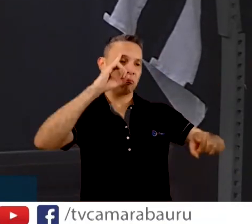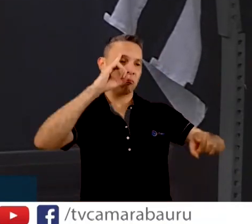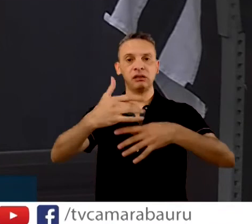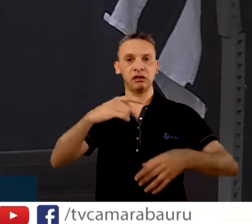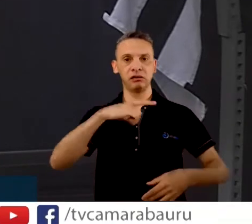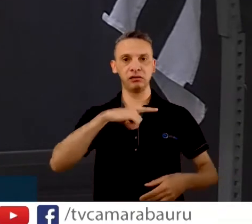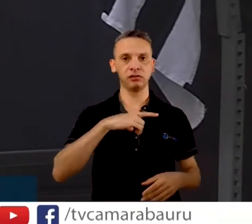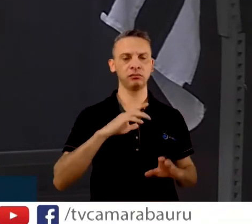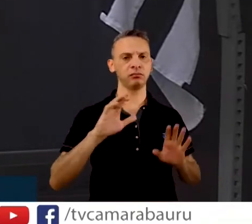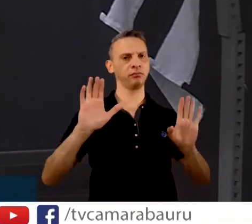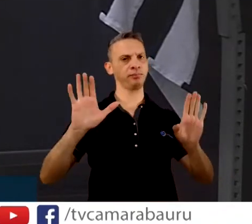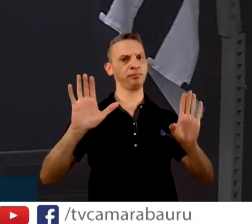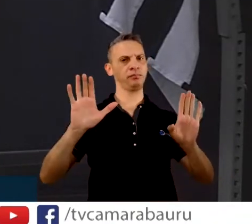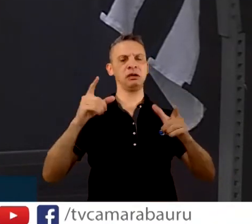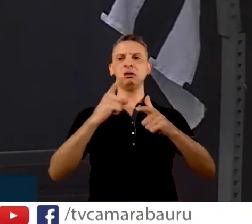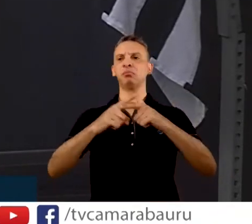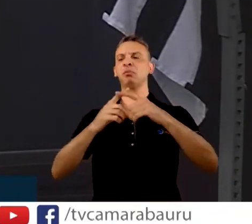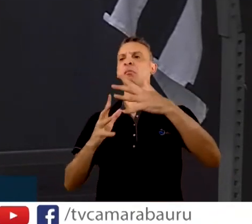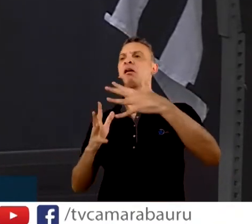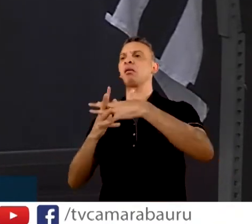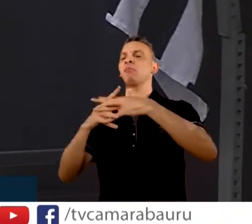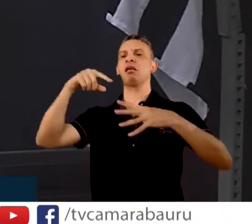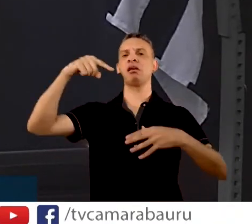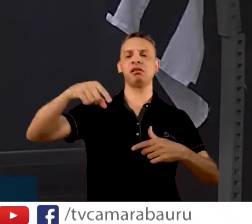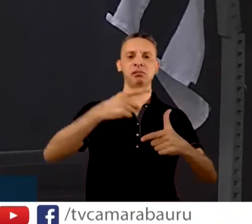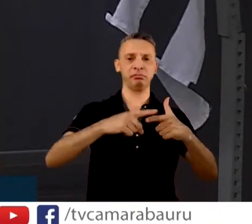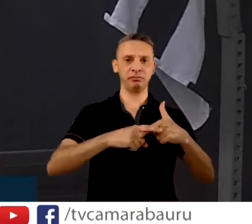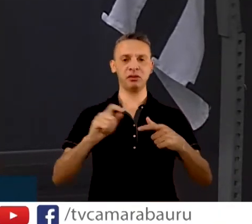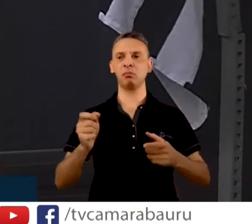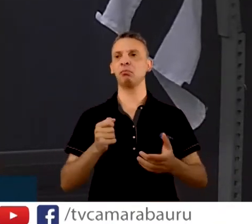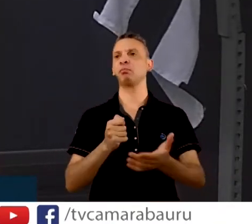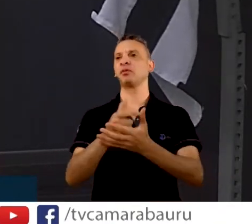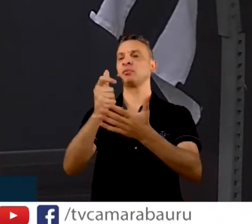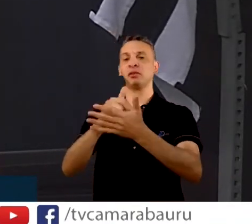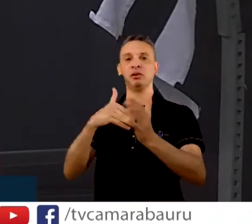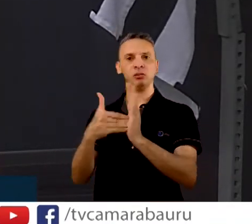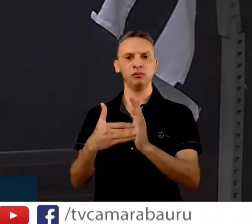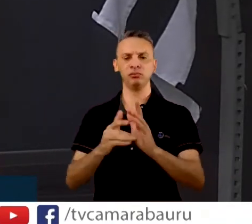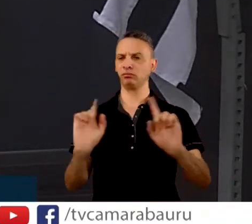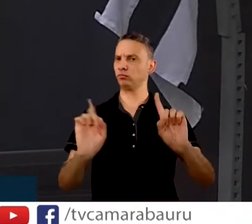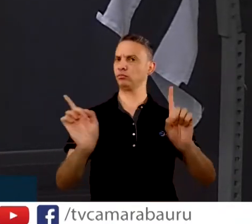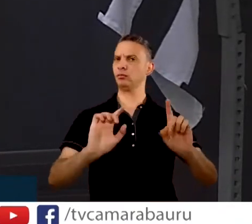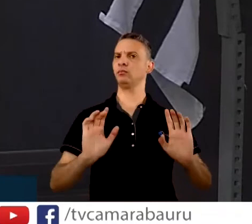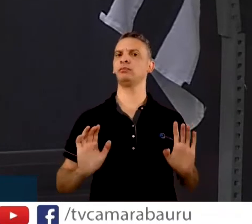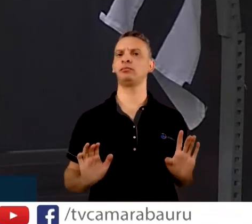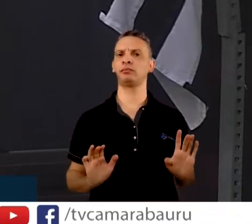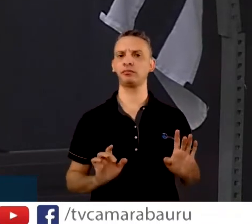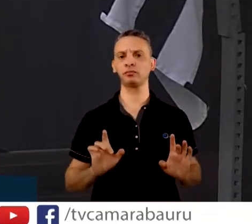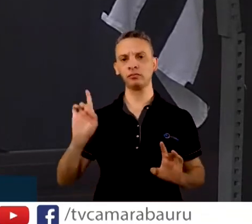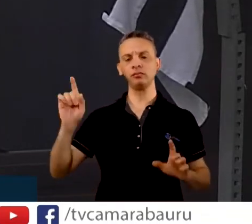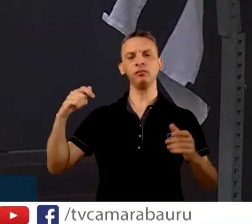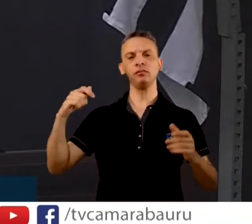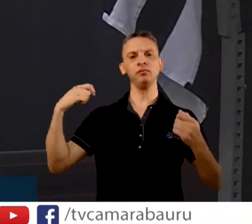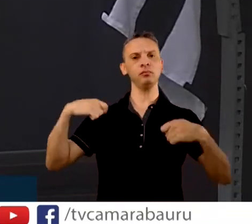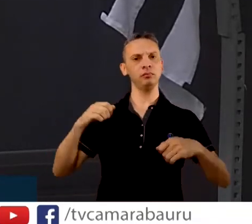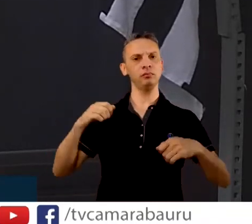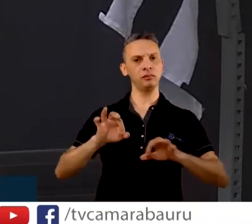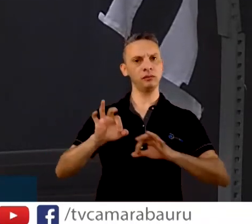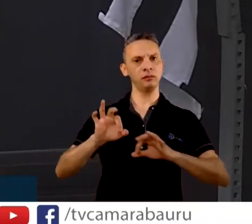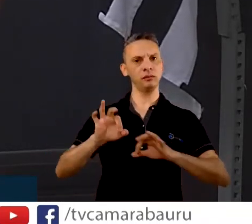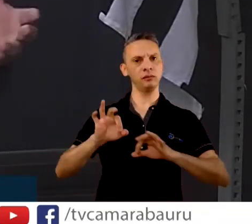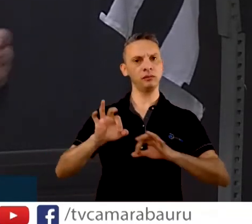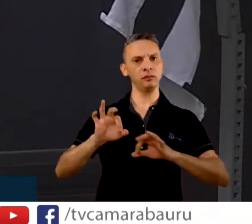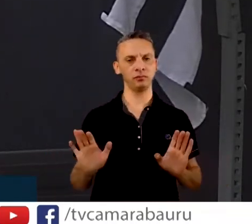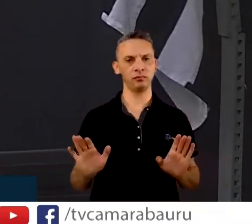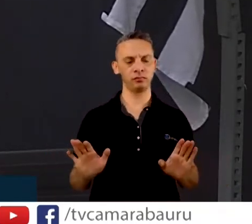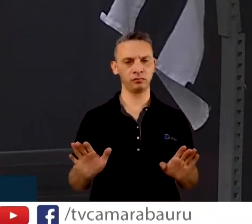que o senhor pode comprar o que bem quiser, a exemplo dos próprios alimentos. Você já imaginou? Tem,